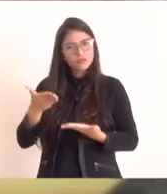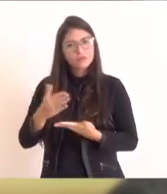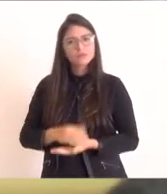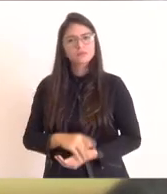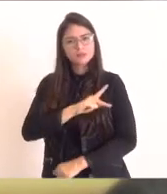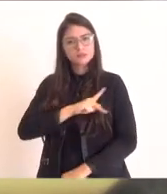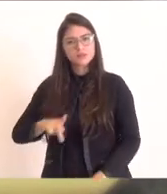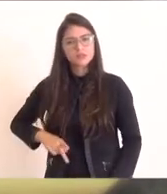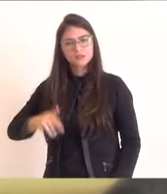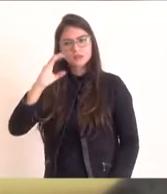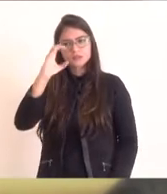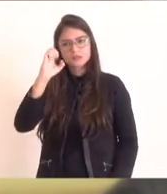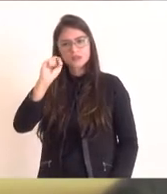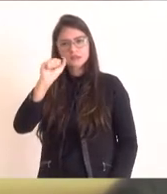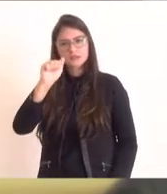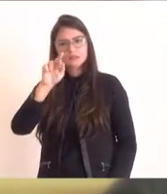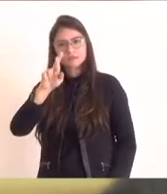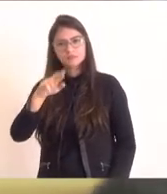Por favor, Silvio.